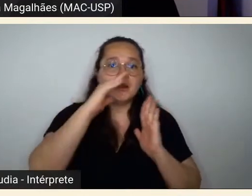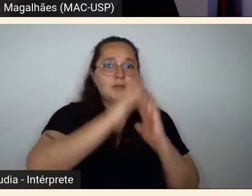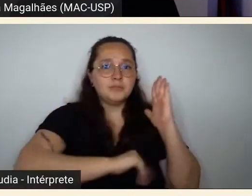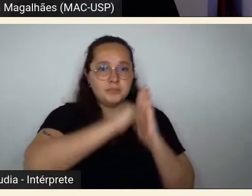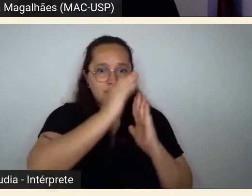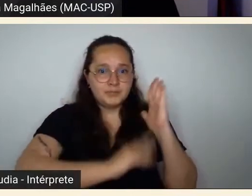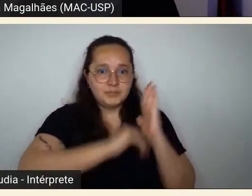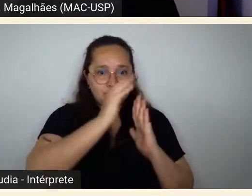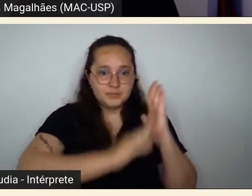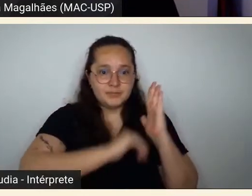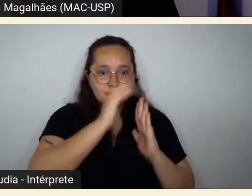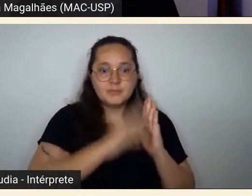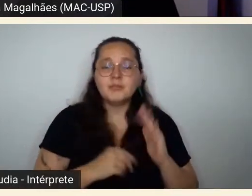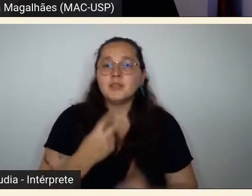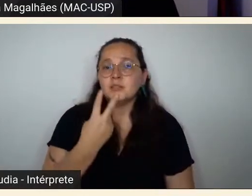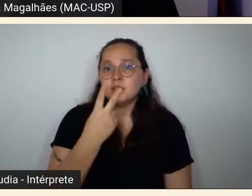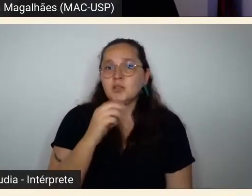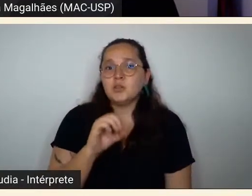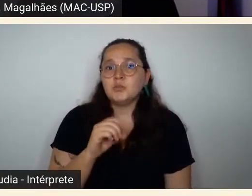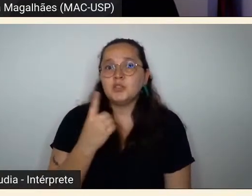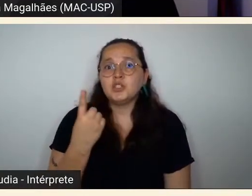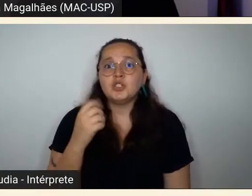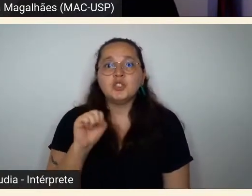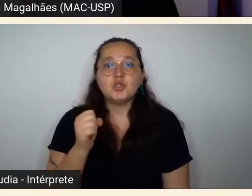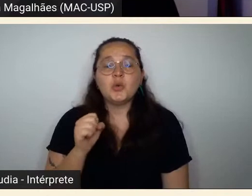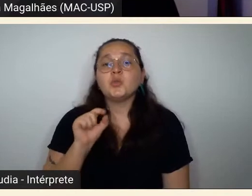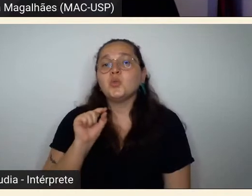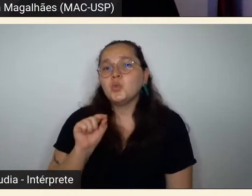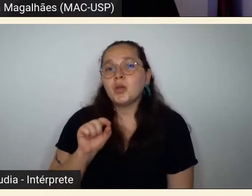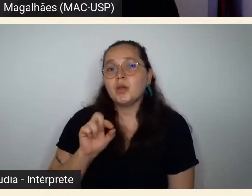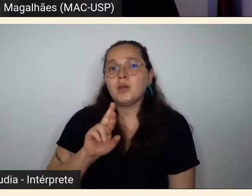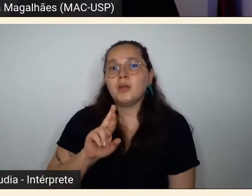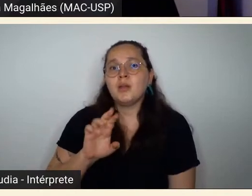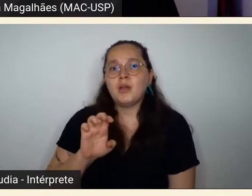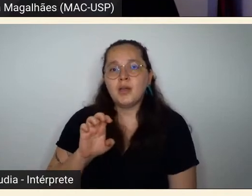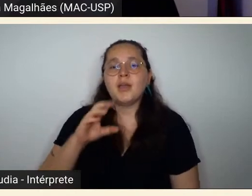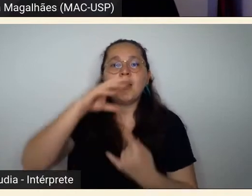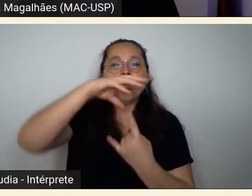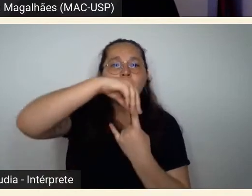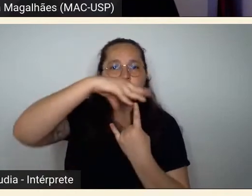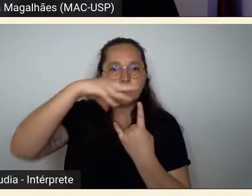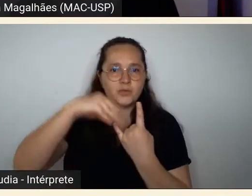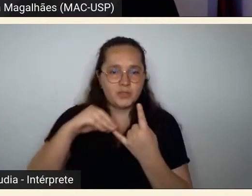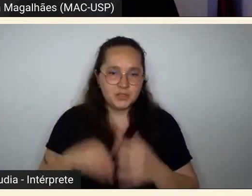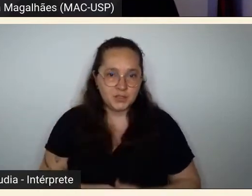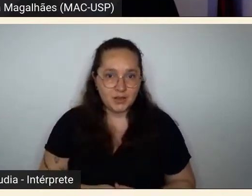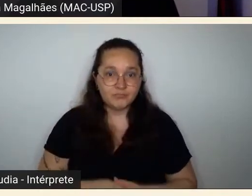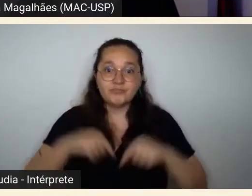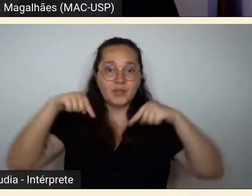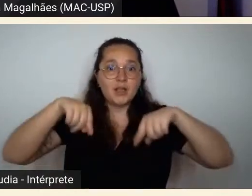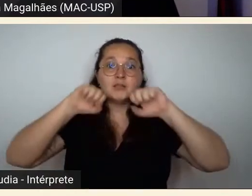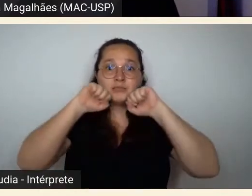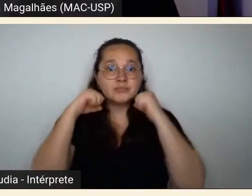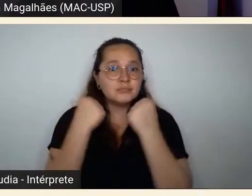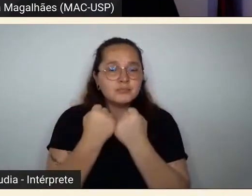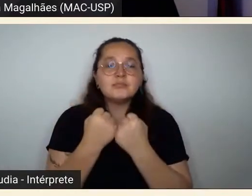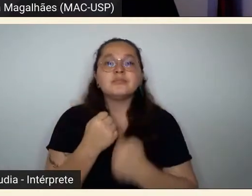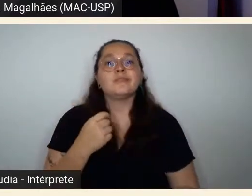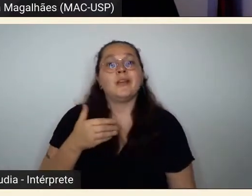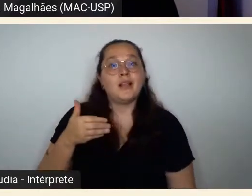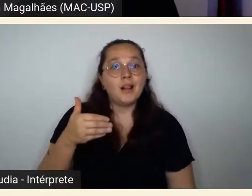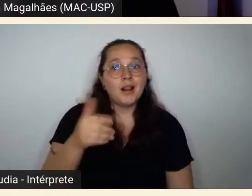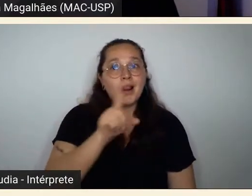2018, para ilustrar nosso ciclo de seminários. Esta obra encontra-se incomodada com a